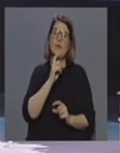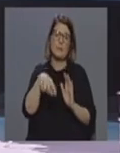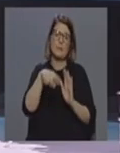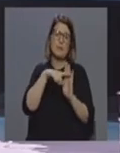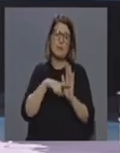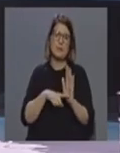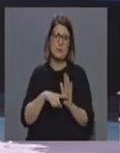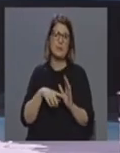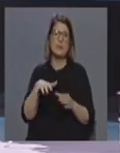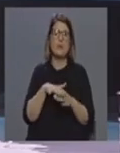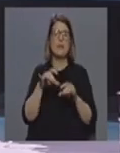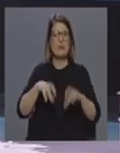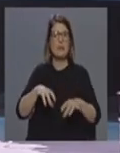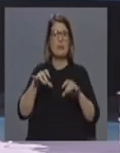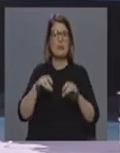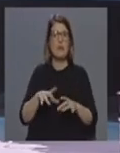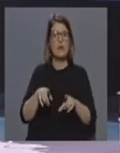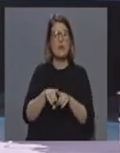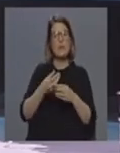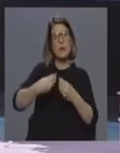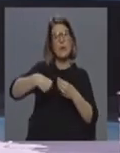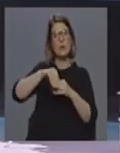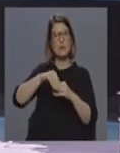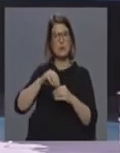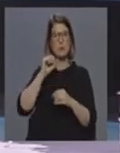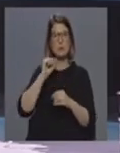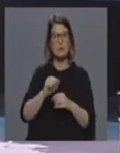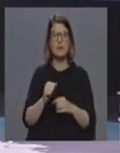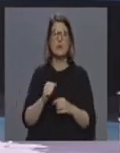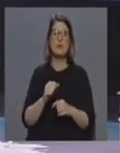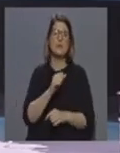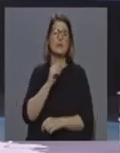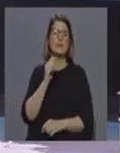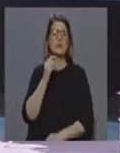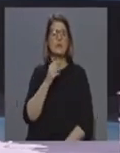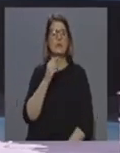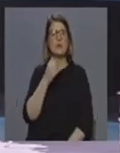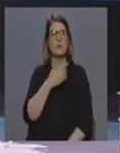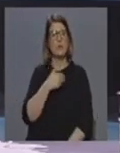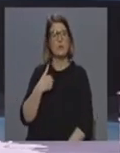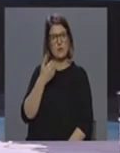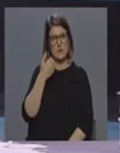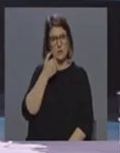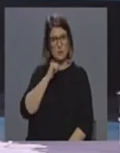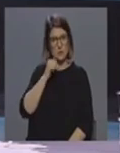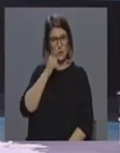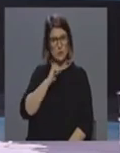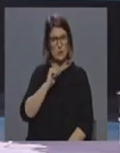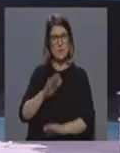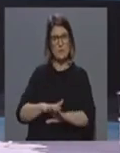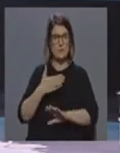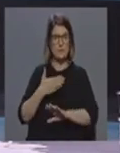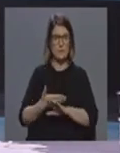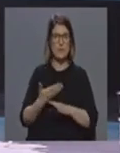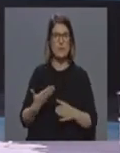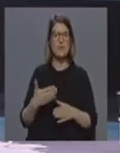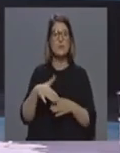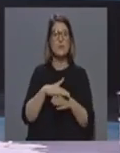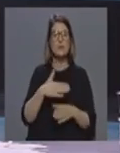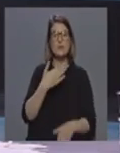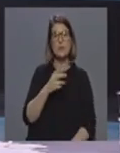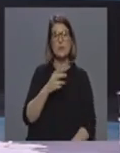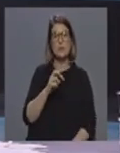que incluem um reforço da capacidade da linha de saúde Açores. Em Portugal, há neste momento 78 pessoas